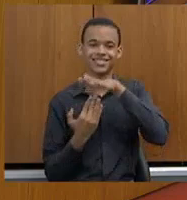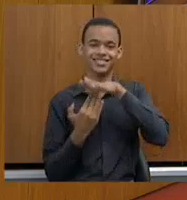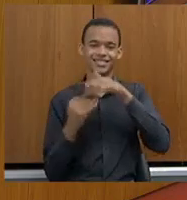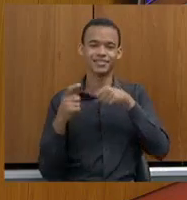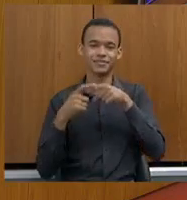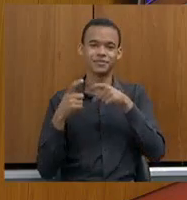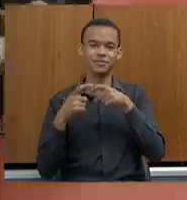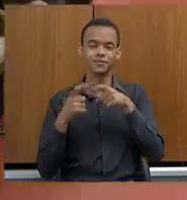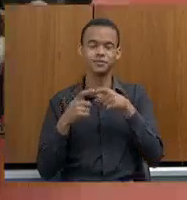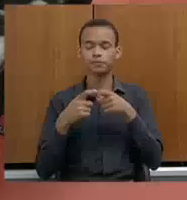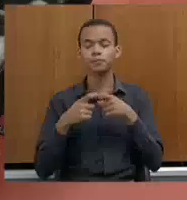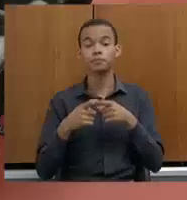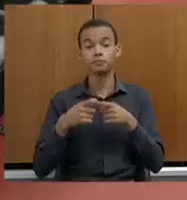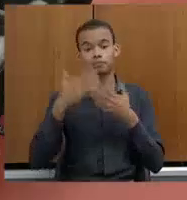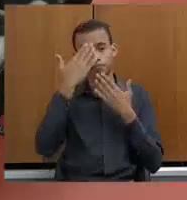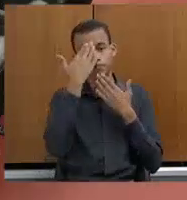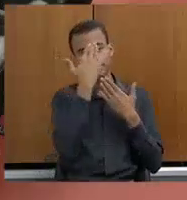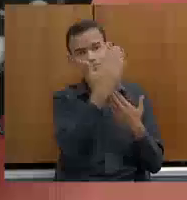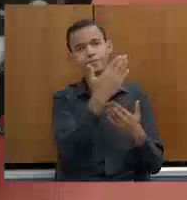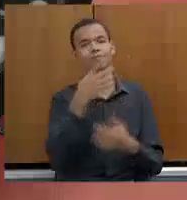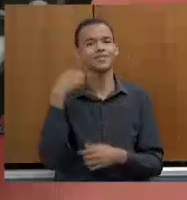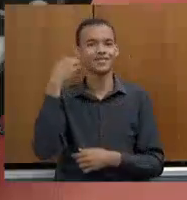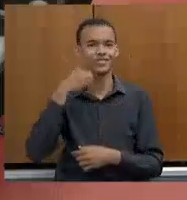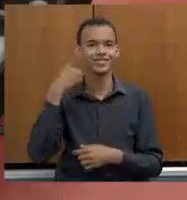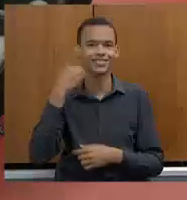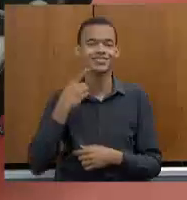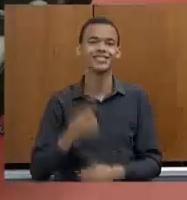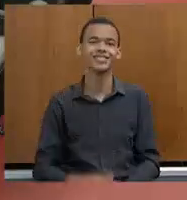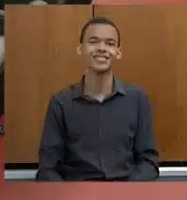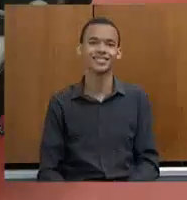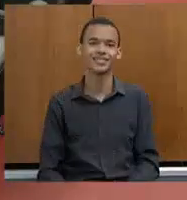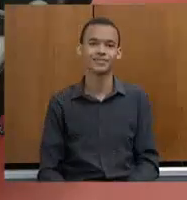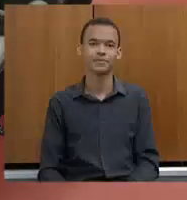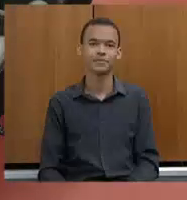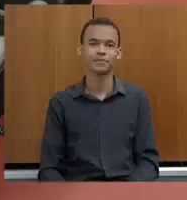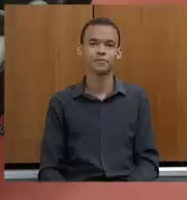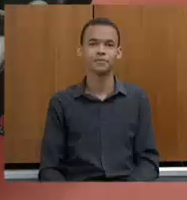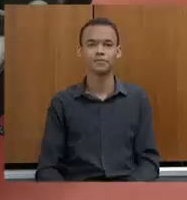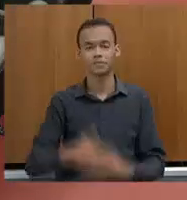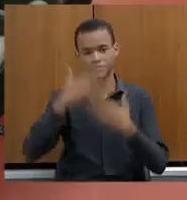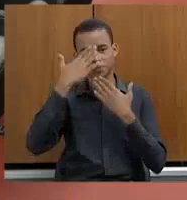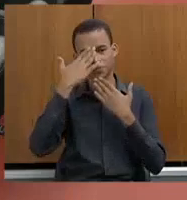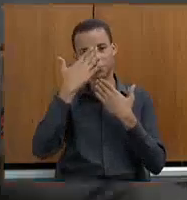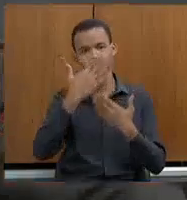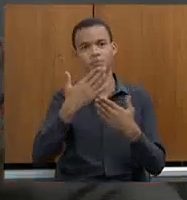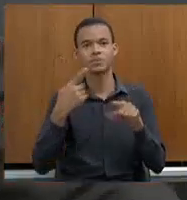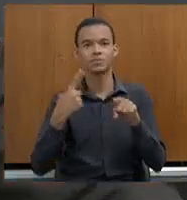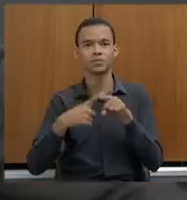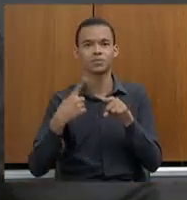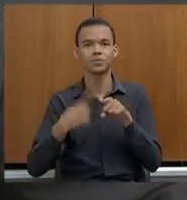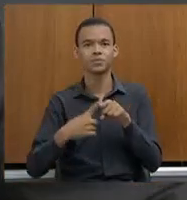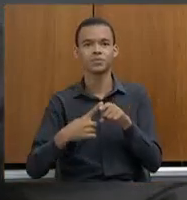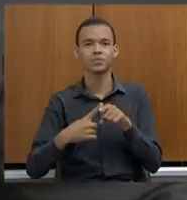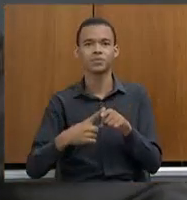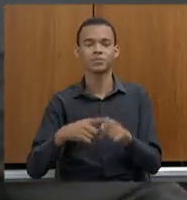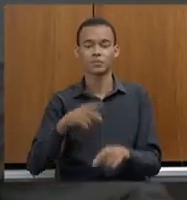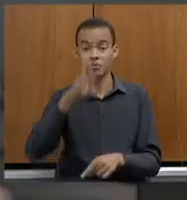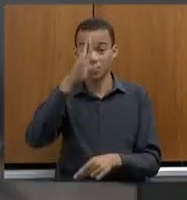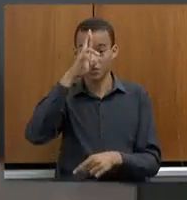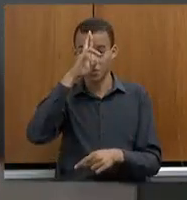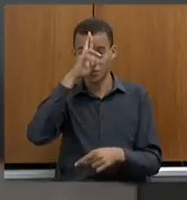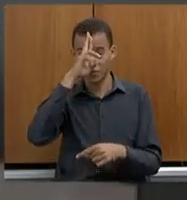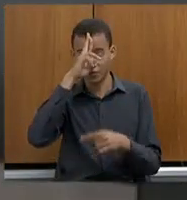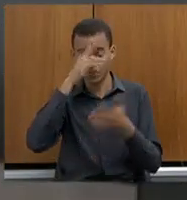Obrigado, deputada Celice. É porque a intervenção é 5, ela falou 10, João. Ela começou a medir 51, terminou 13,1.